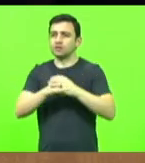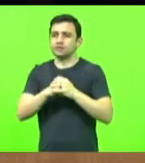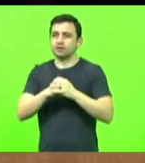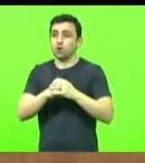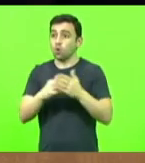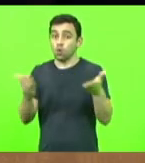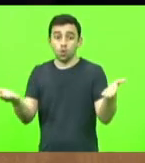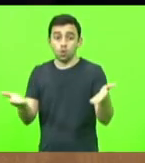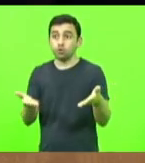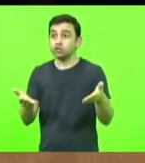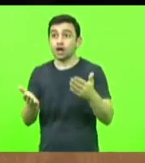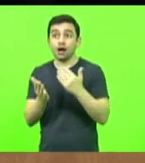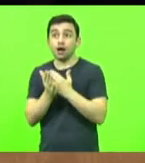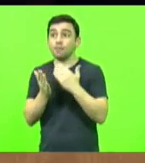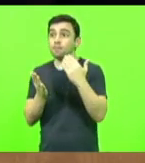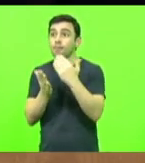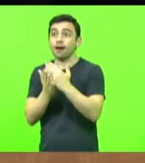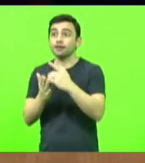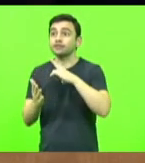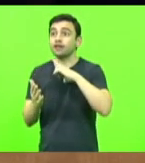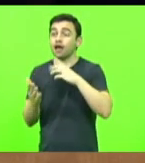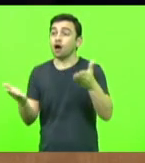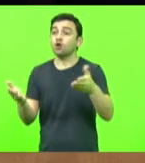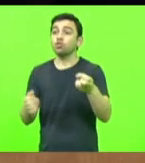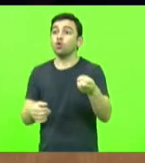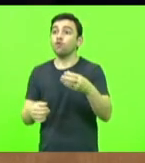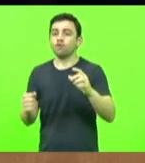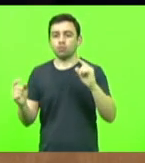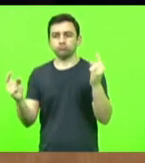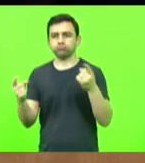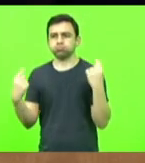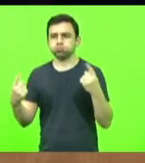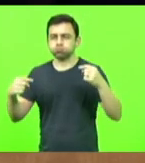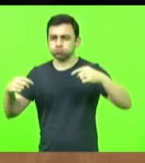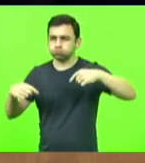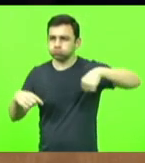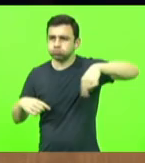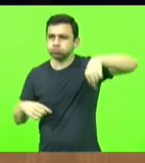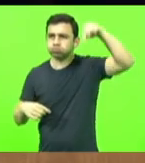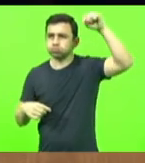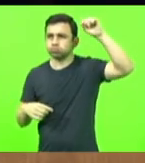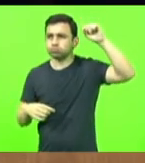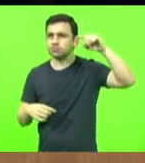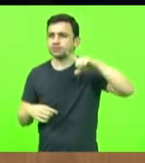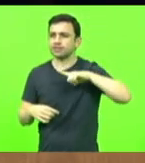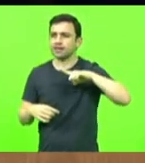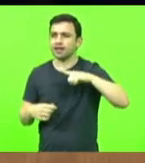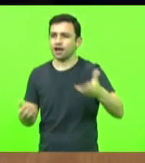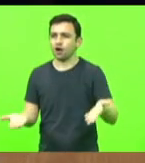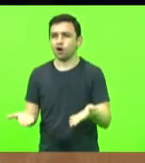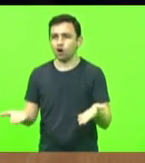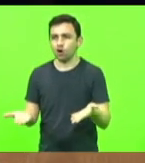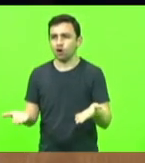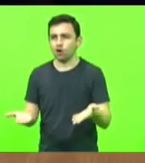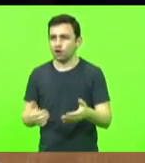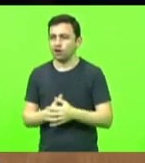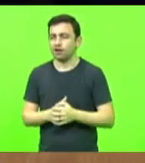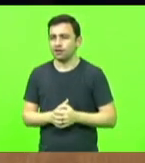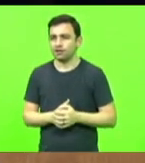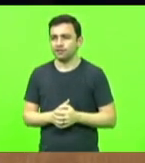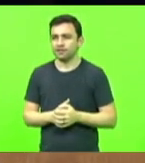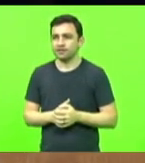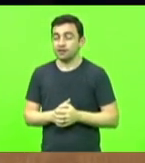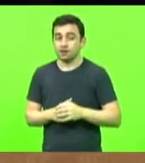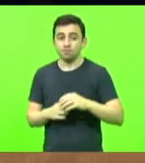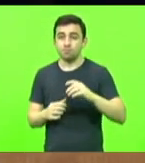corredor de furacões do mundo depois dos Estados Unidos. A mudança climática está